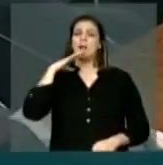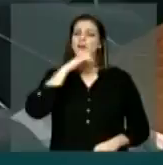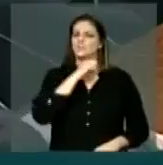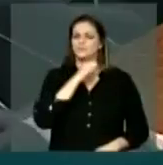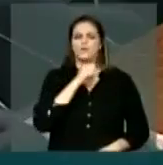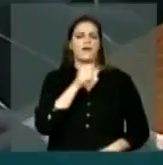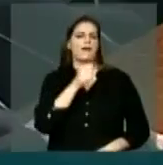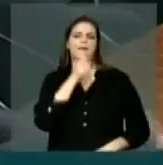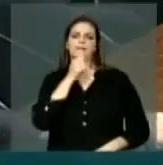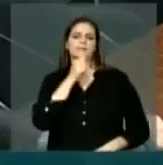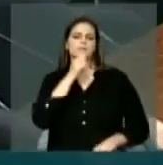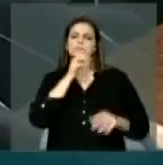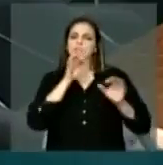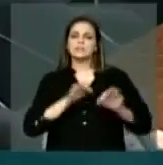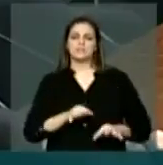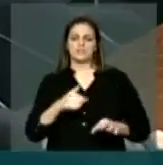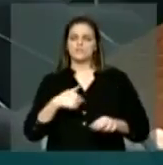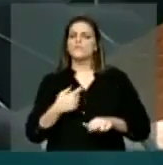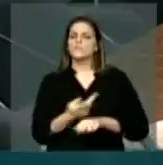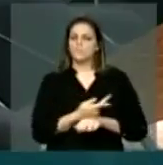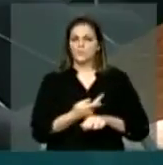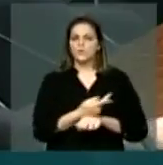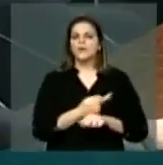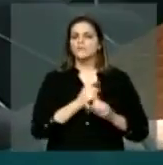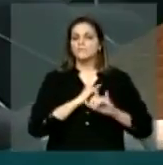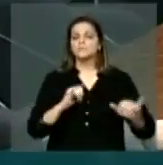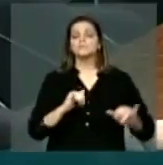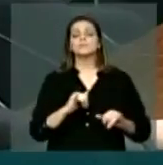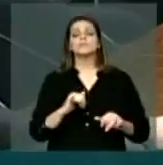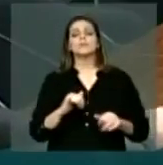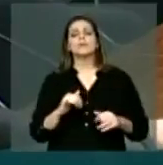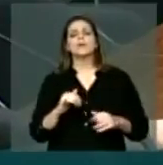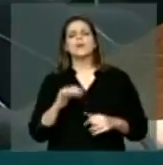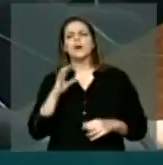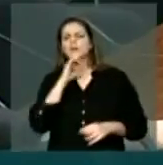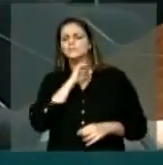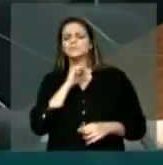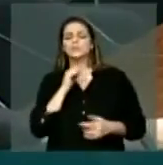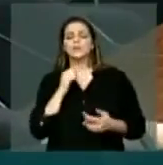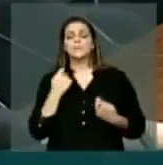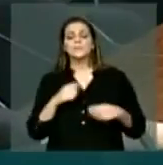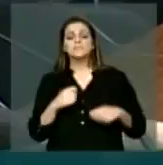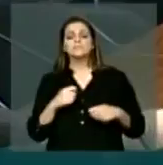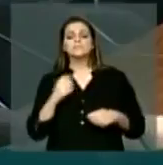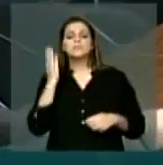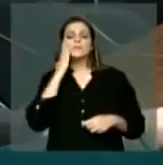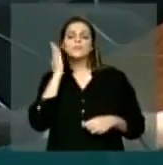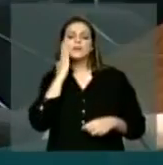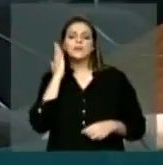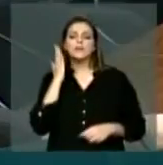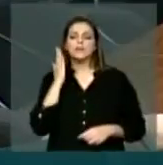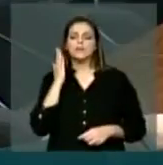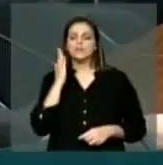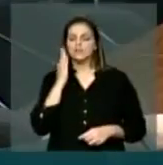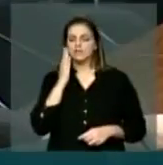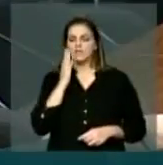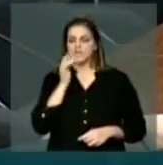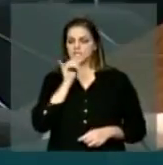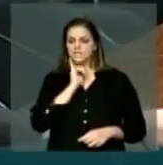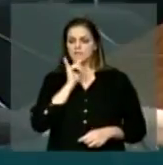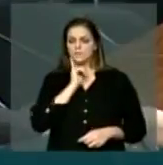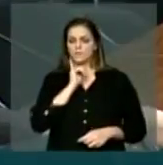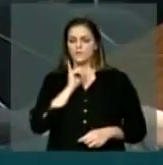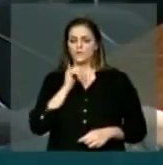agora, até agotei aqui para buscá-lo, qual é o percentual de pais amalfabetos de pessoas com deficiência?